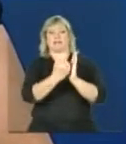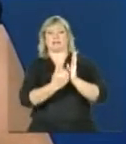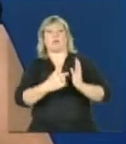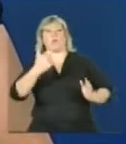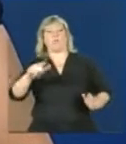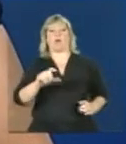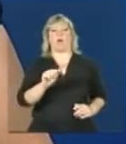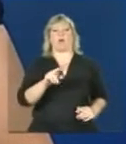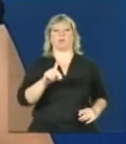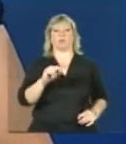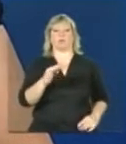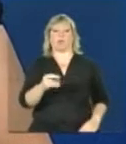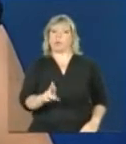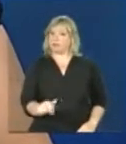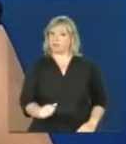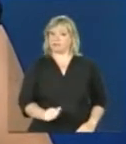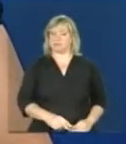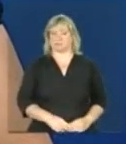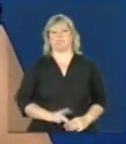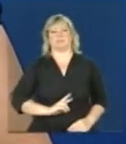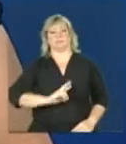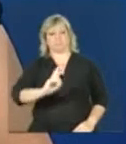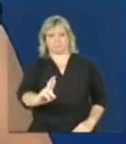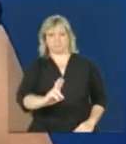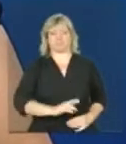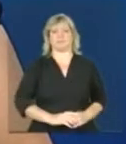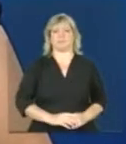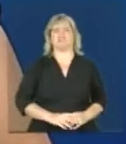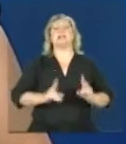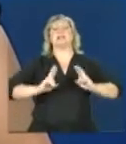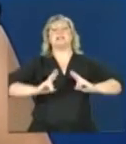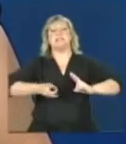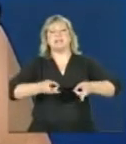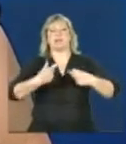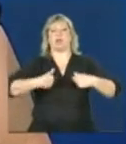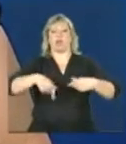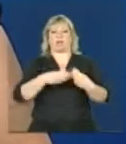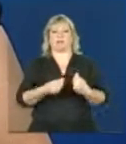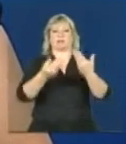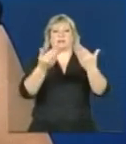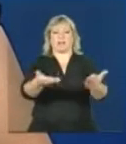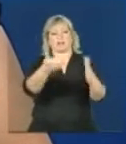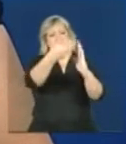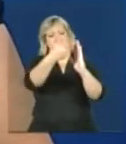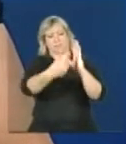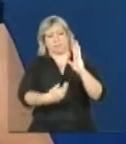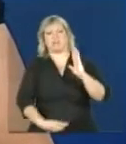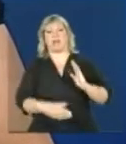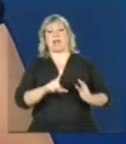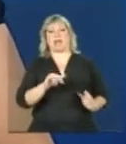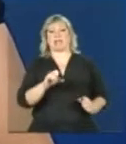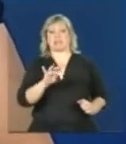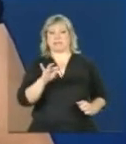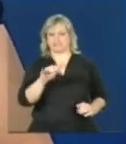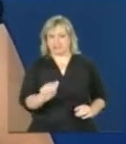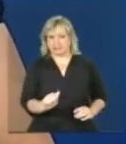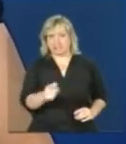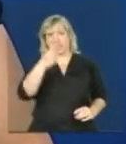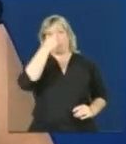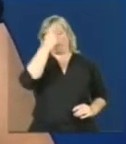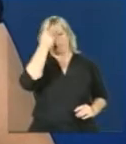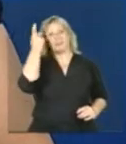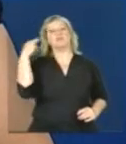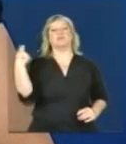toda vez que nós disponibilizamos uma lista de famílias para que os gestores municipais façam visitas e